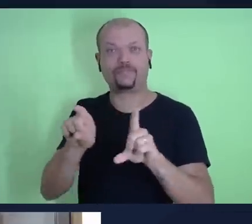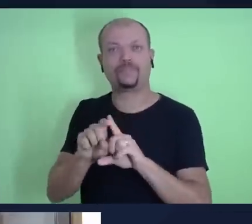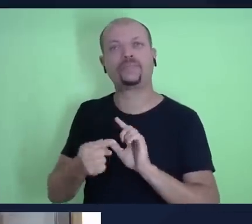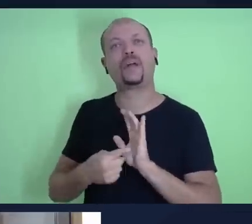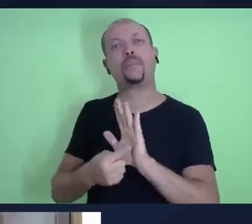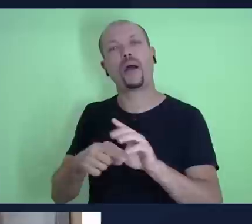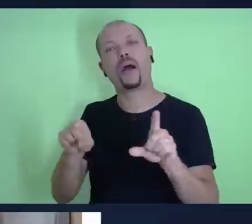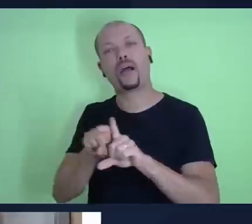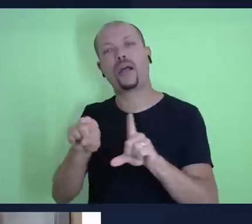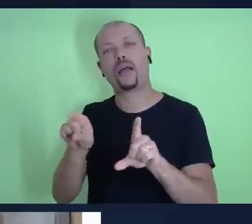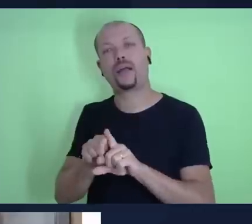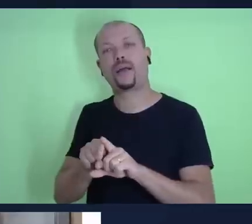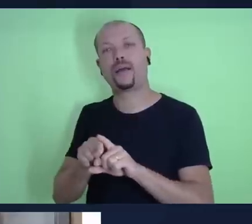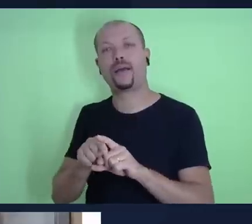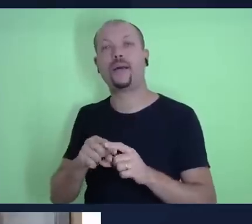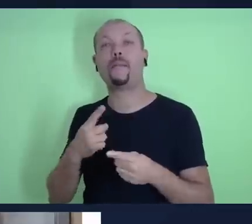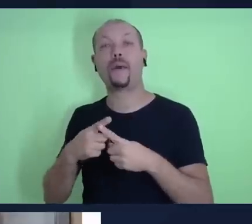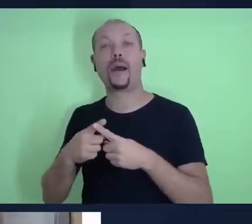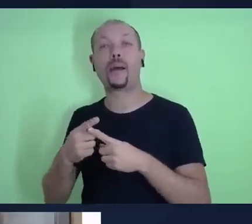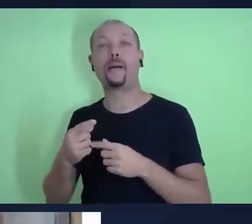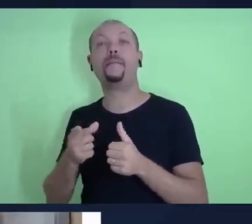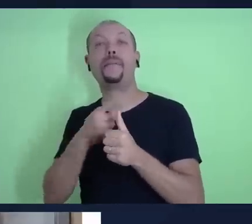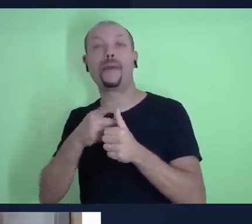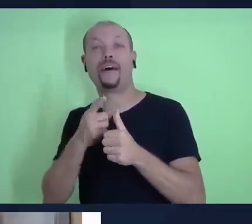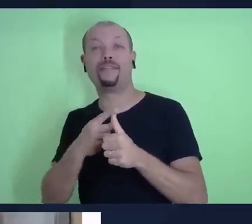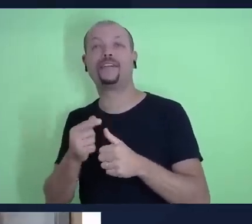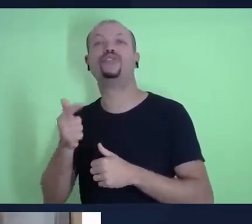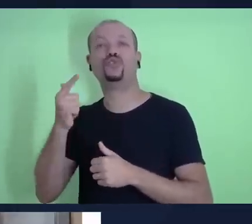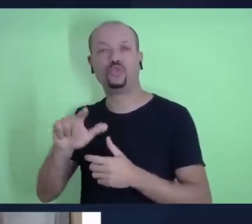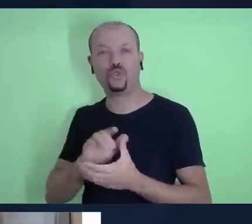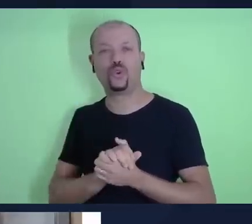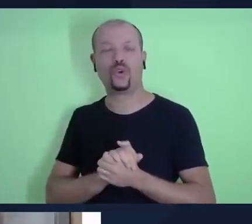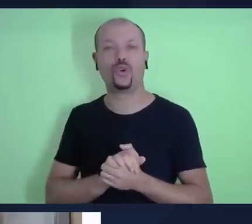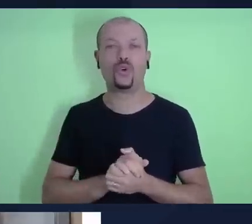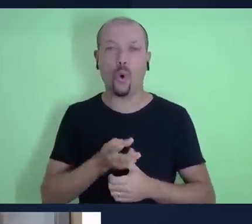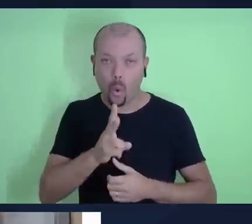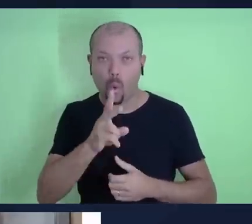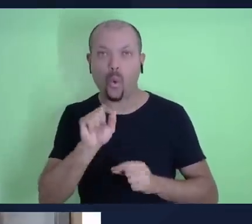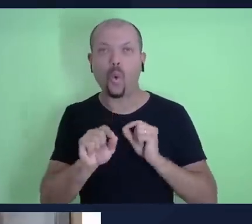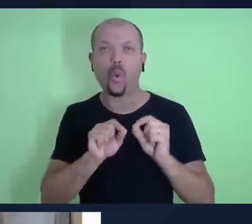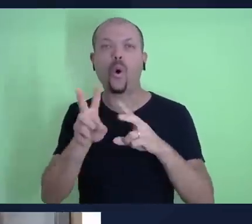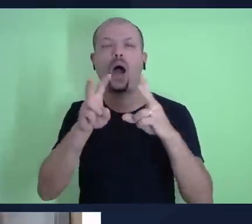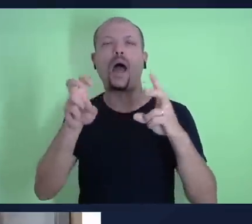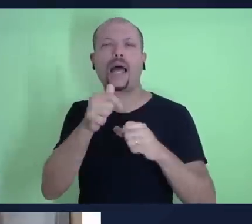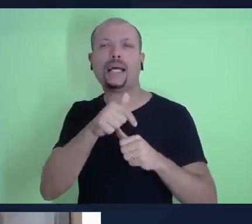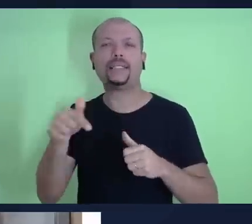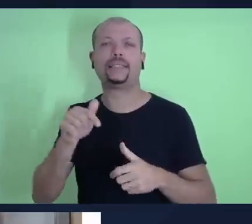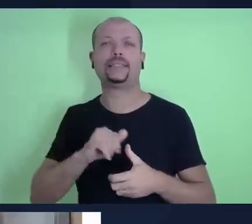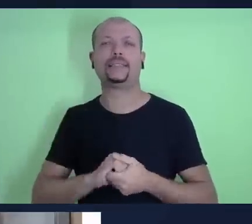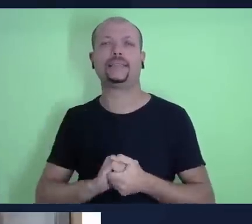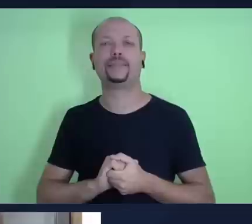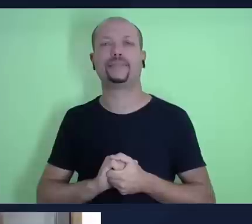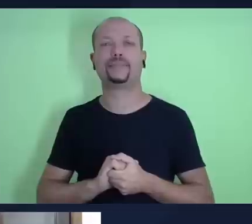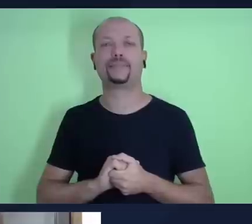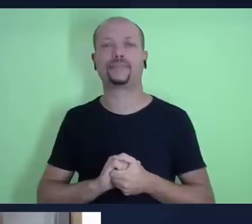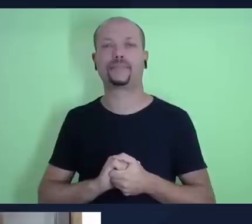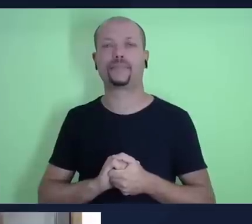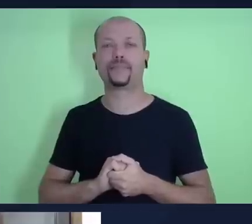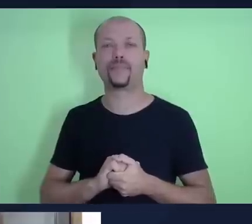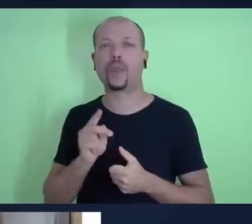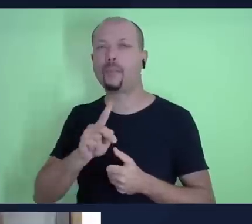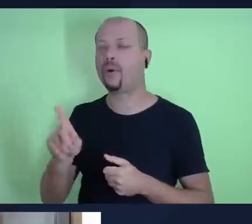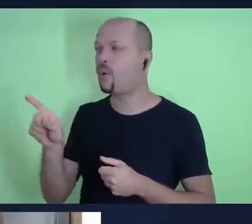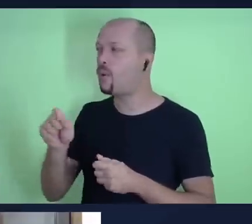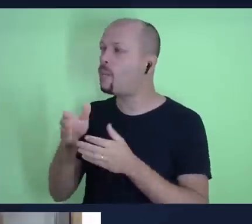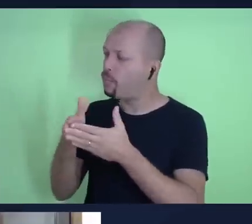um convidado que a primeira vez estava conosco, porém, eu quero agora retomar o tema desta semana, vamos. Professor Everson, por